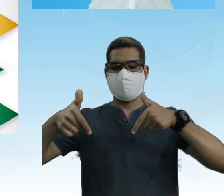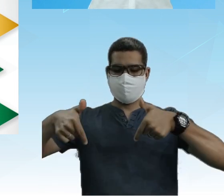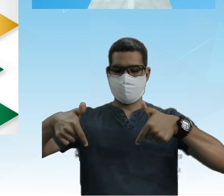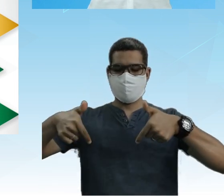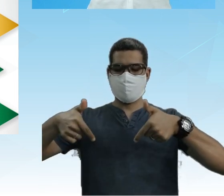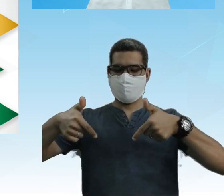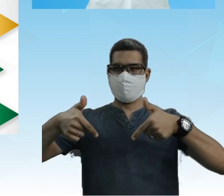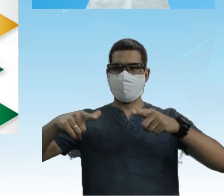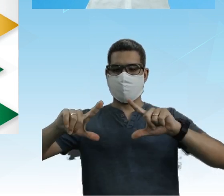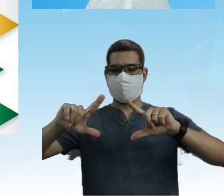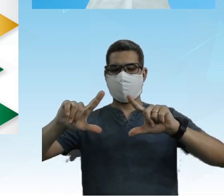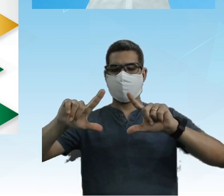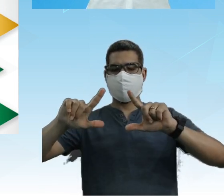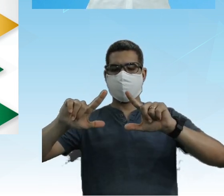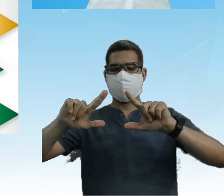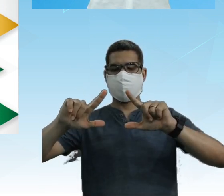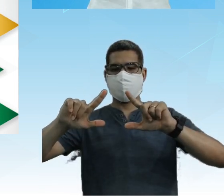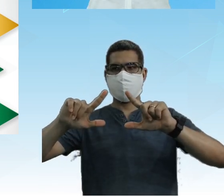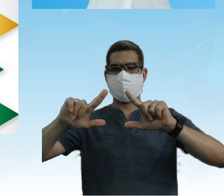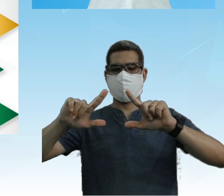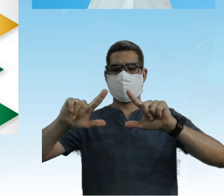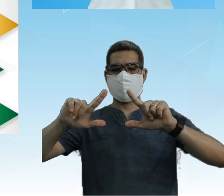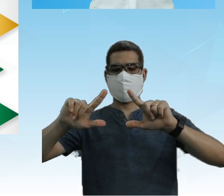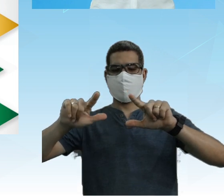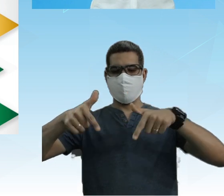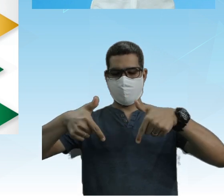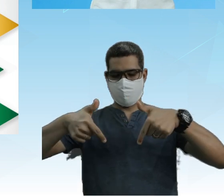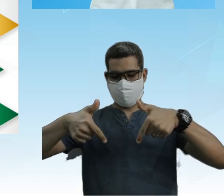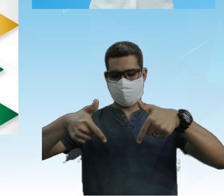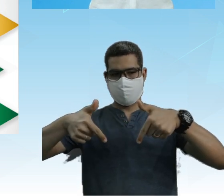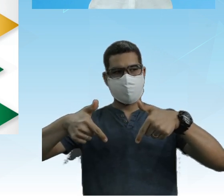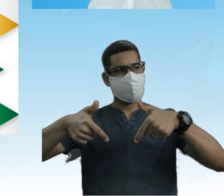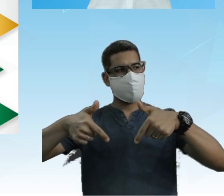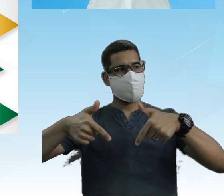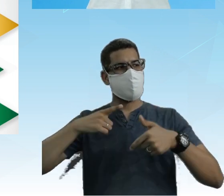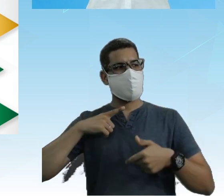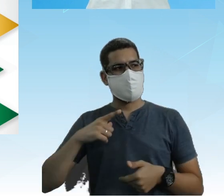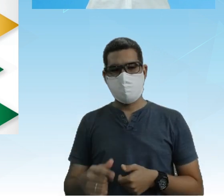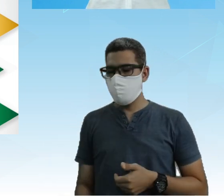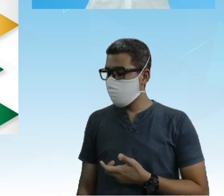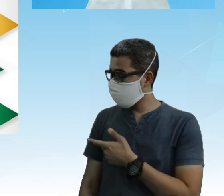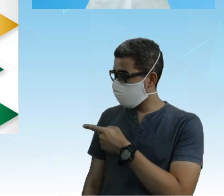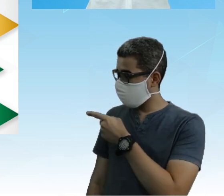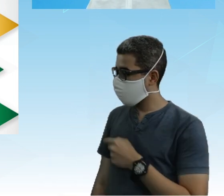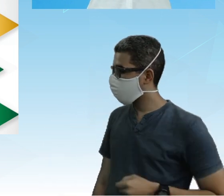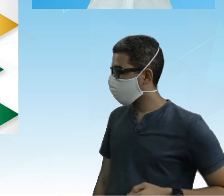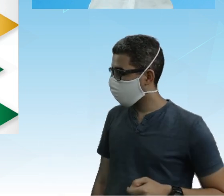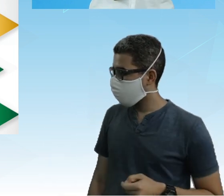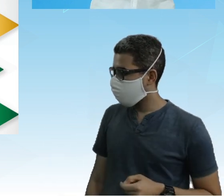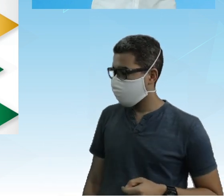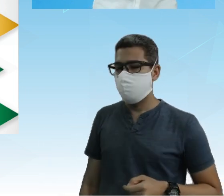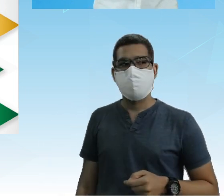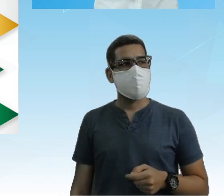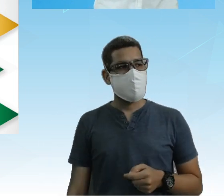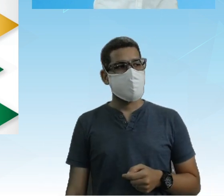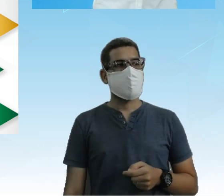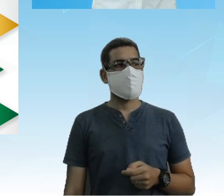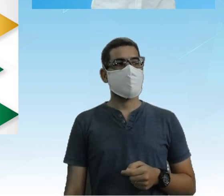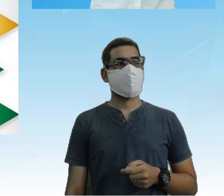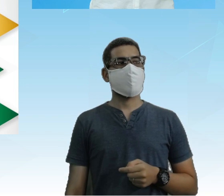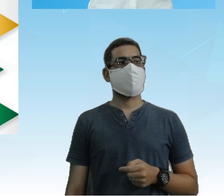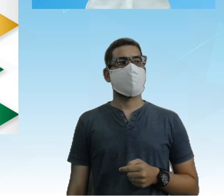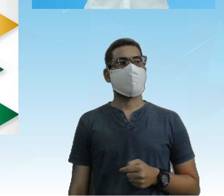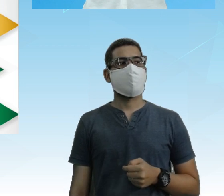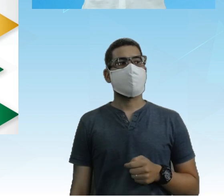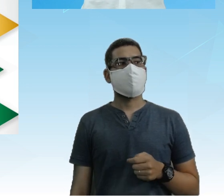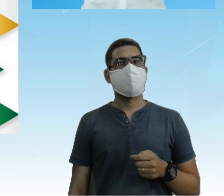figura Ficou O polígono ficou De cabeça para baixo Tá vendo? Base menor Era em cima Agora a base menor Ficou embaixo